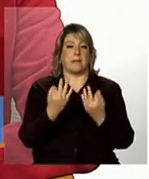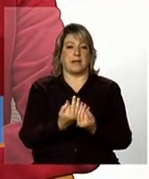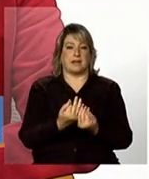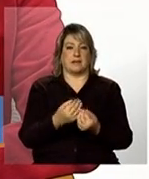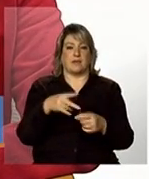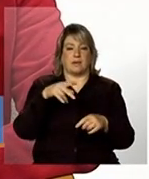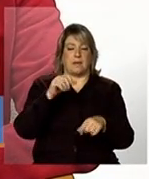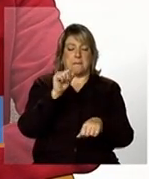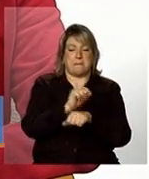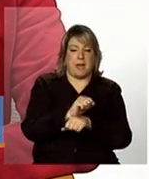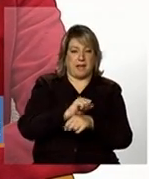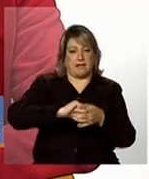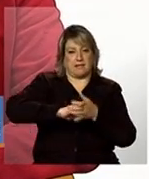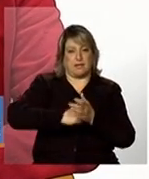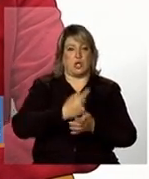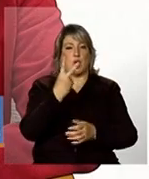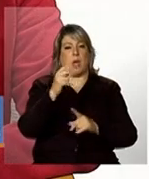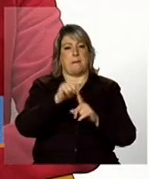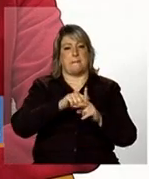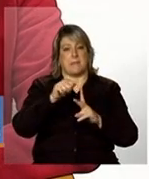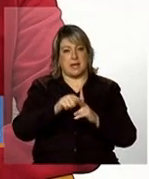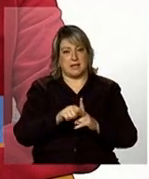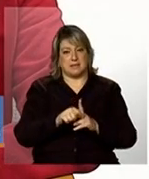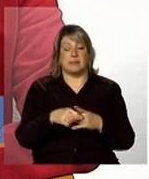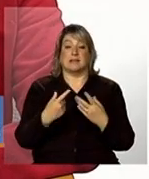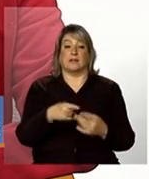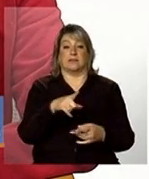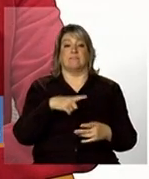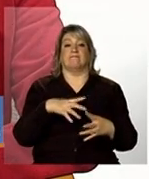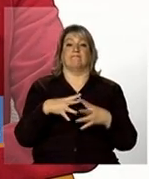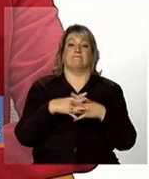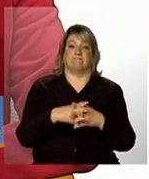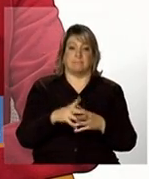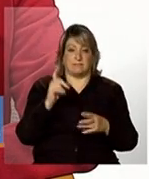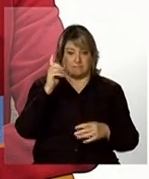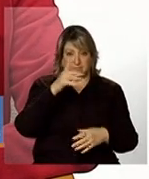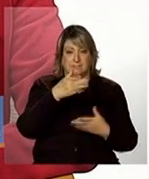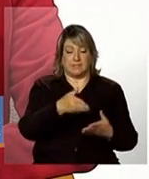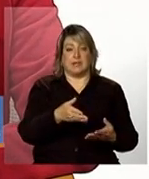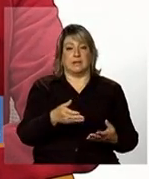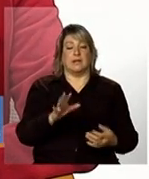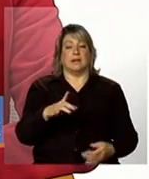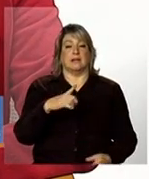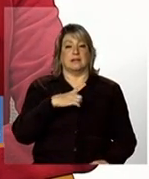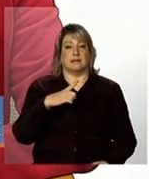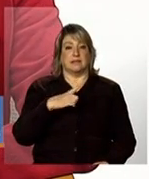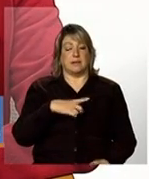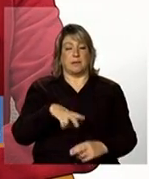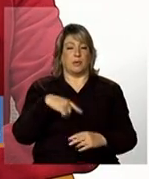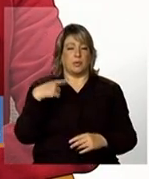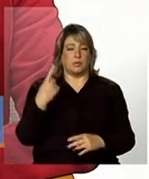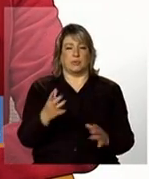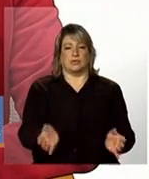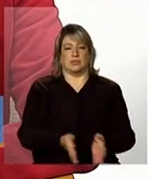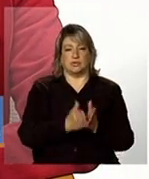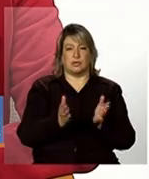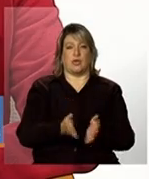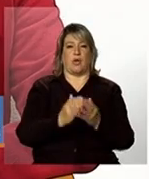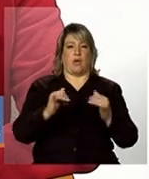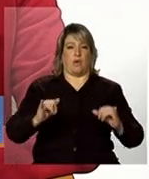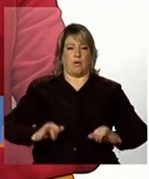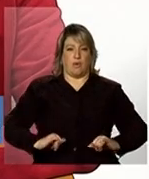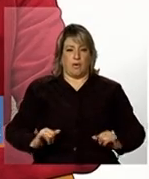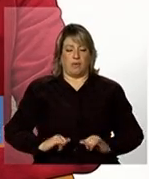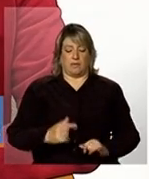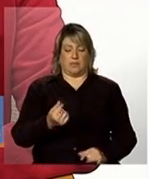de início uma situação de vulnerabilidade de renda então considerando a característica multidimensional da pobreza que não é só vulnerabilidade de